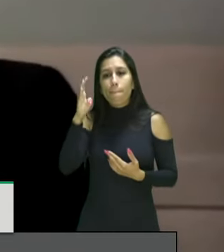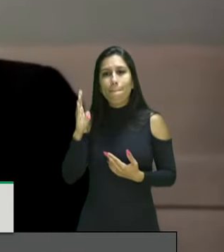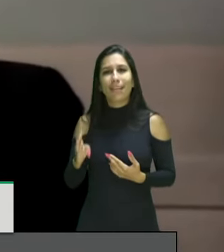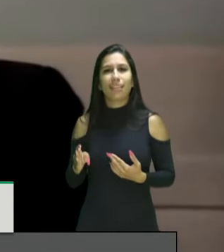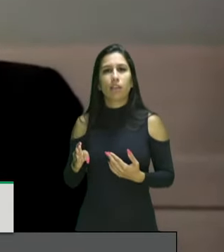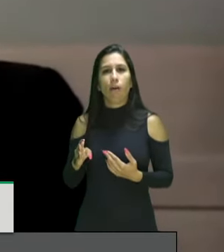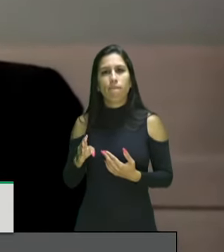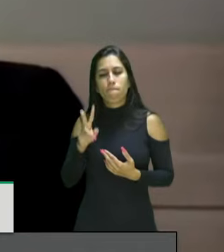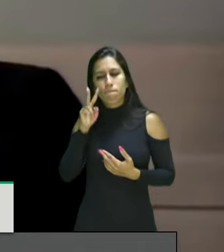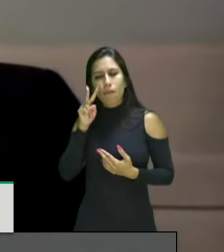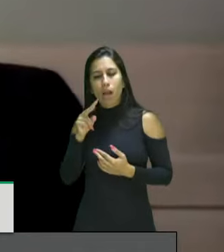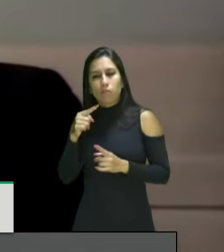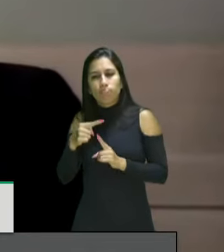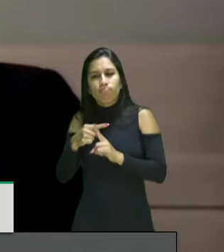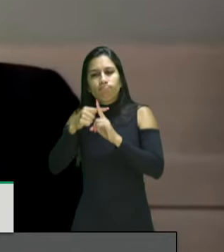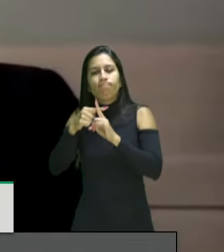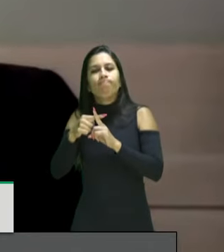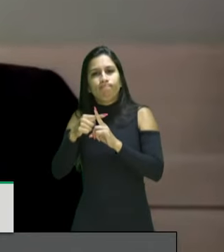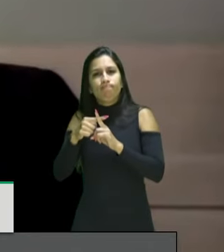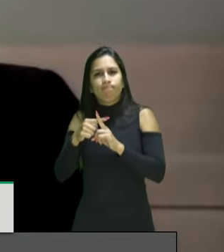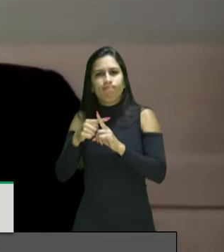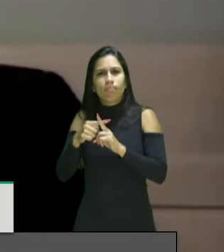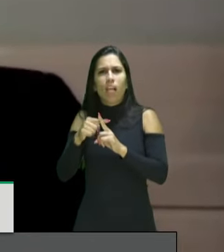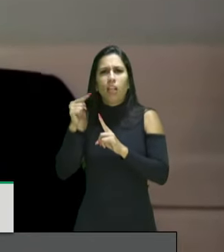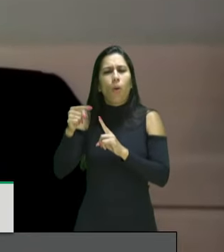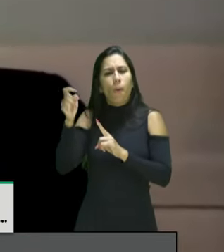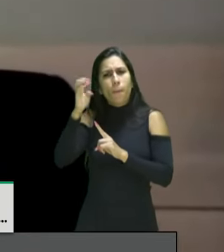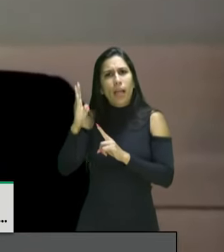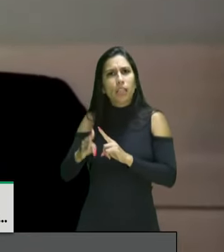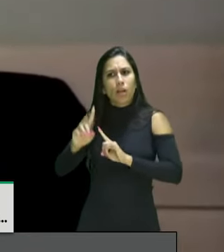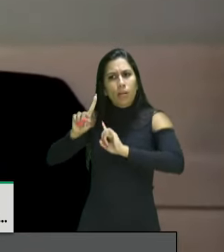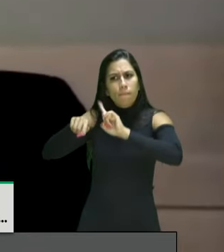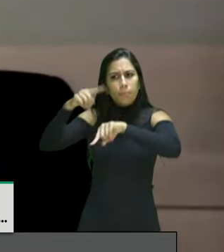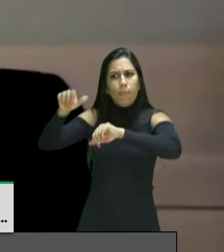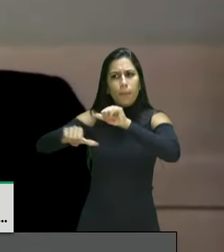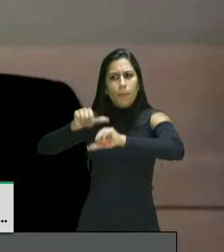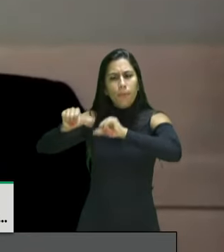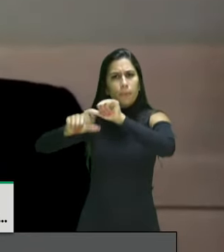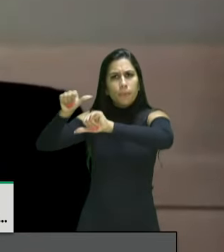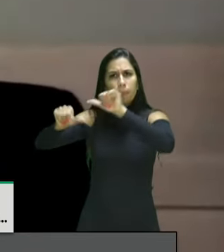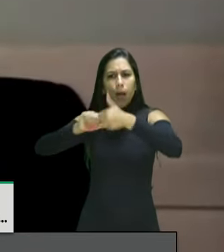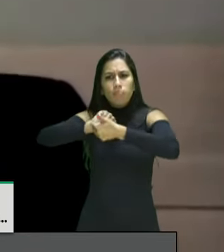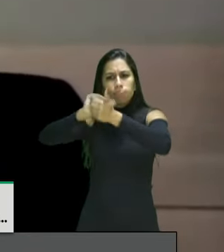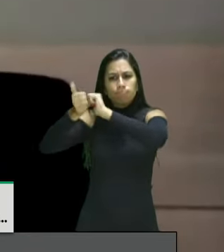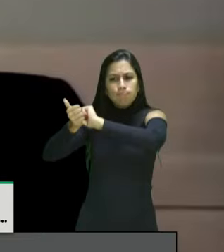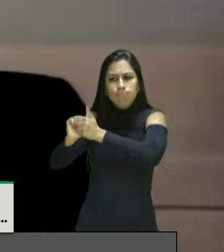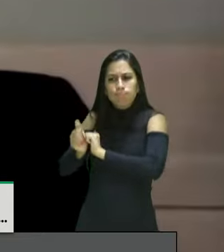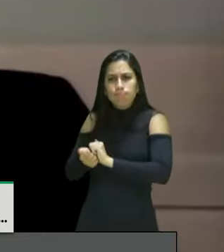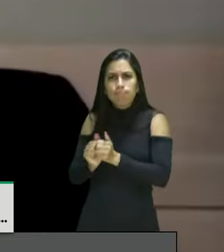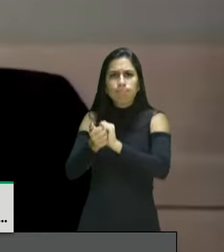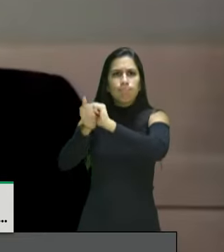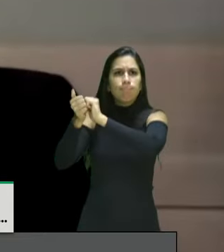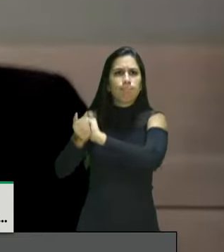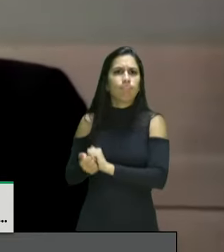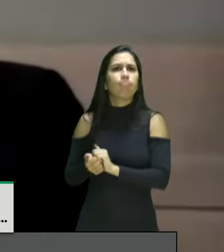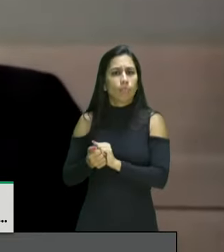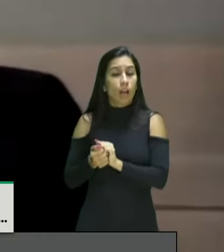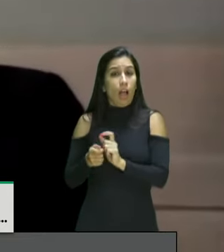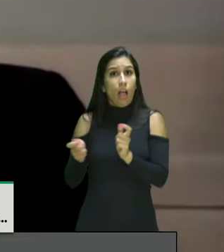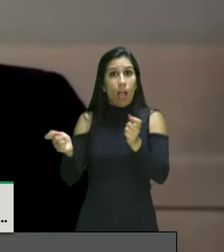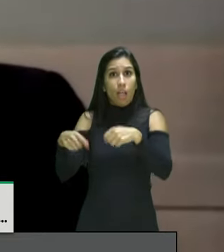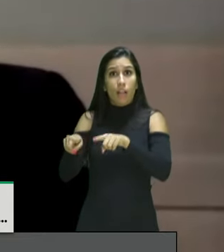do direito internacional, direitos humanos. Assumiu diversos compromissos que vieram e trouxeram consigo também uma